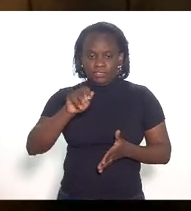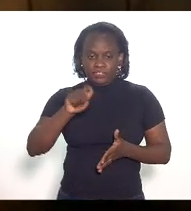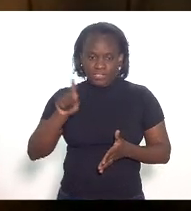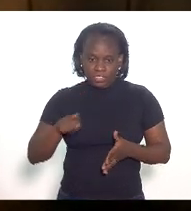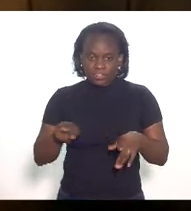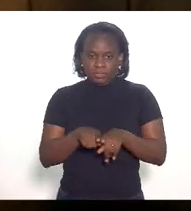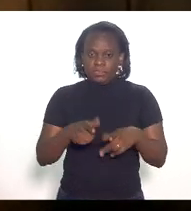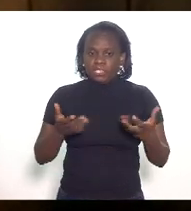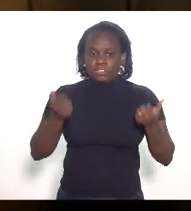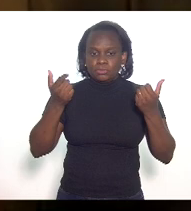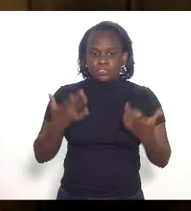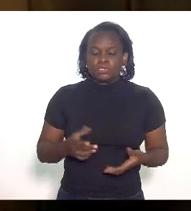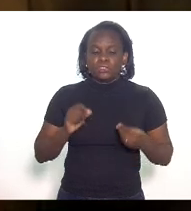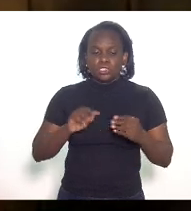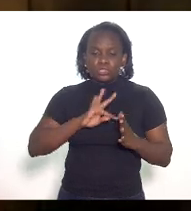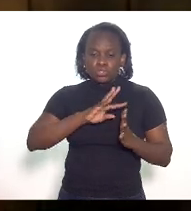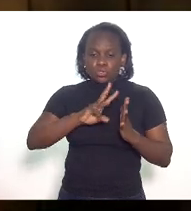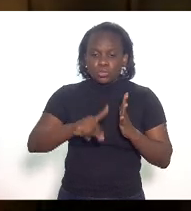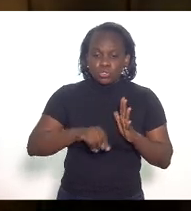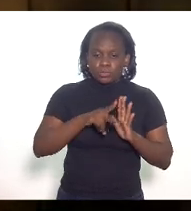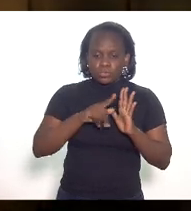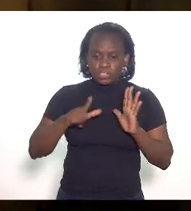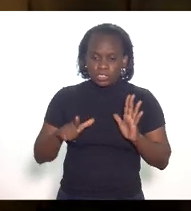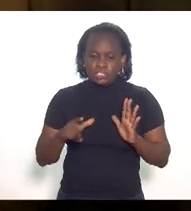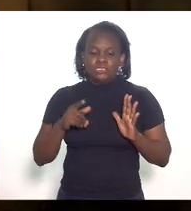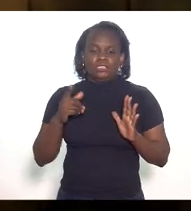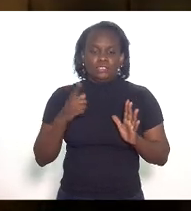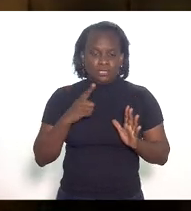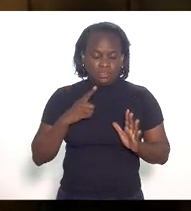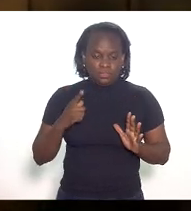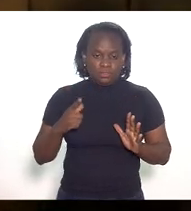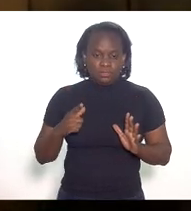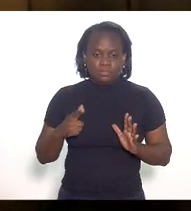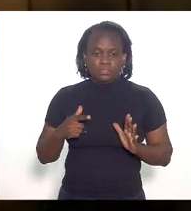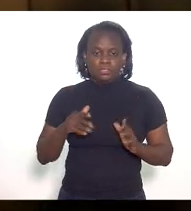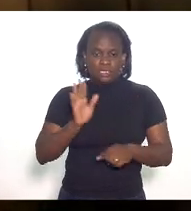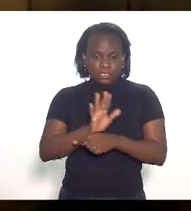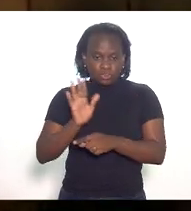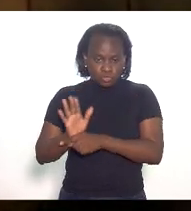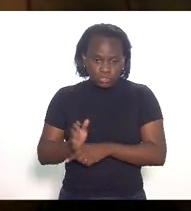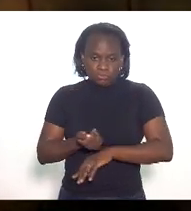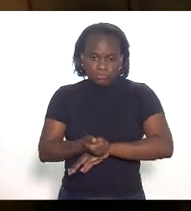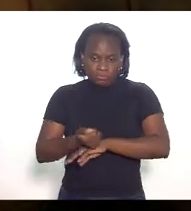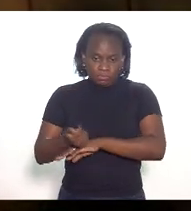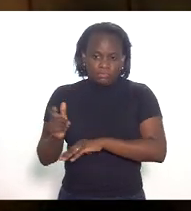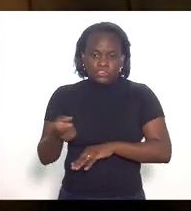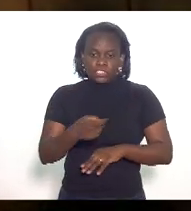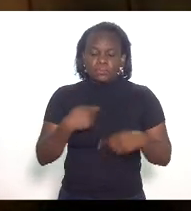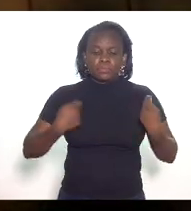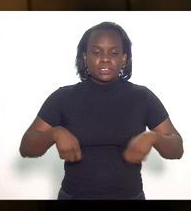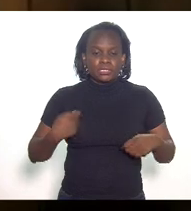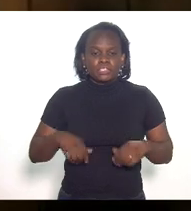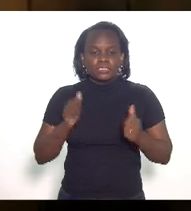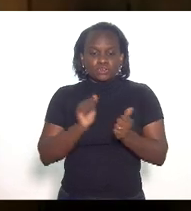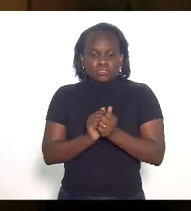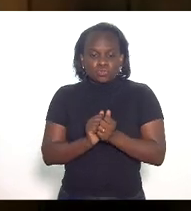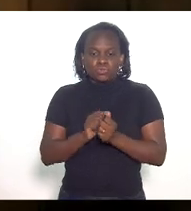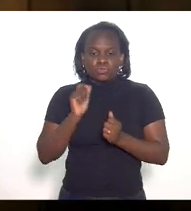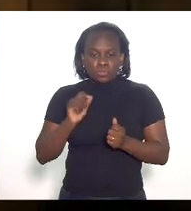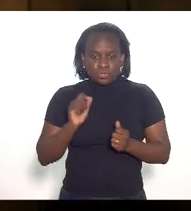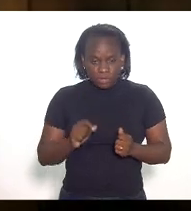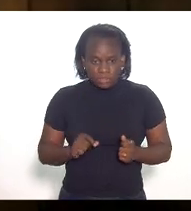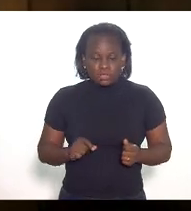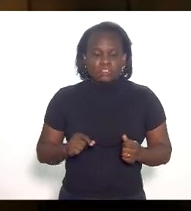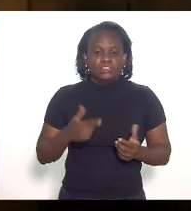trazer é que todo projeto de lei que traz benefícios fiscais tem que ser acompanhado pelo